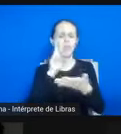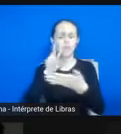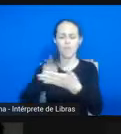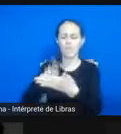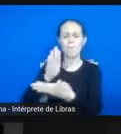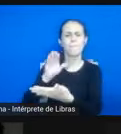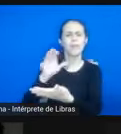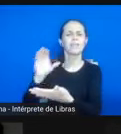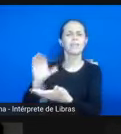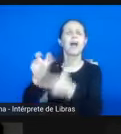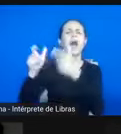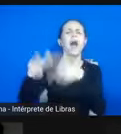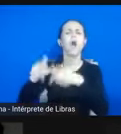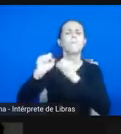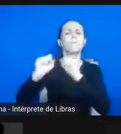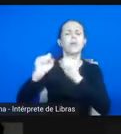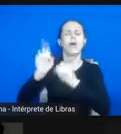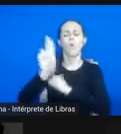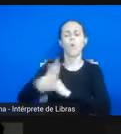E eu achei